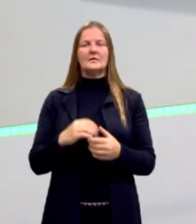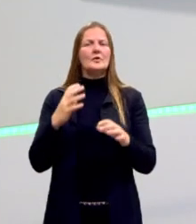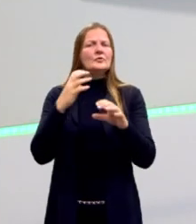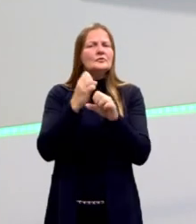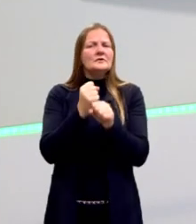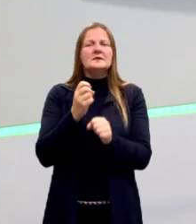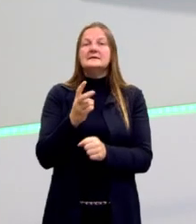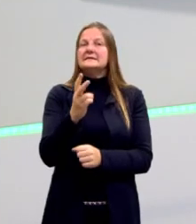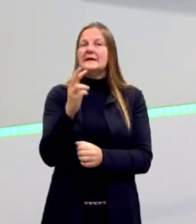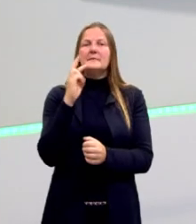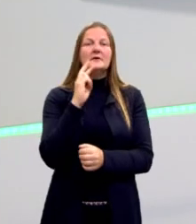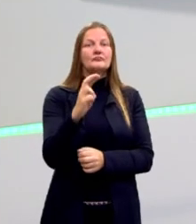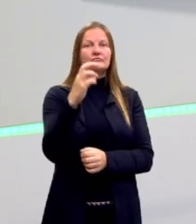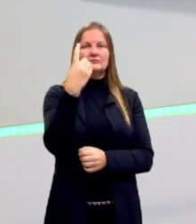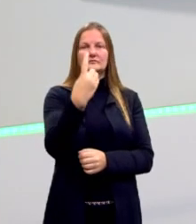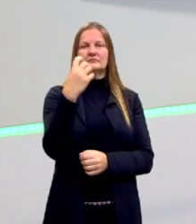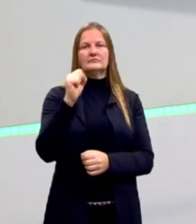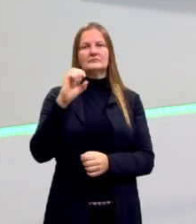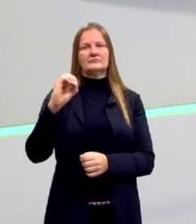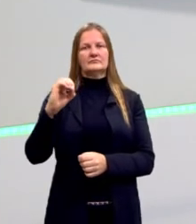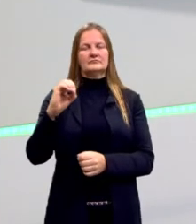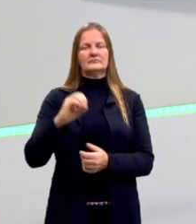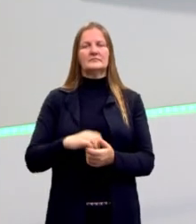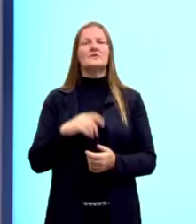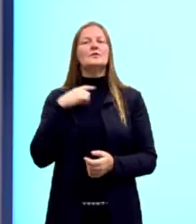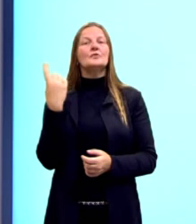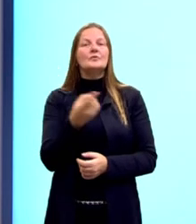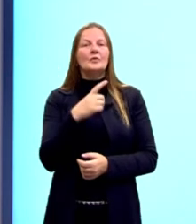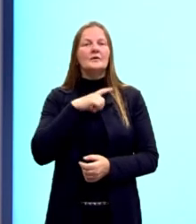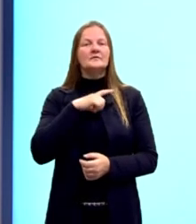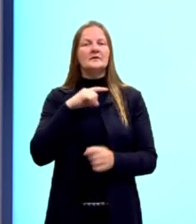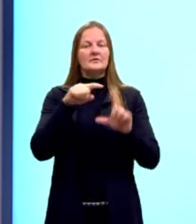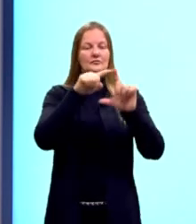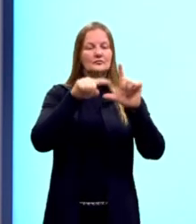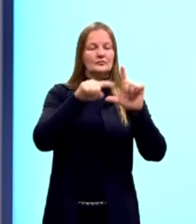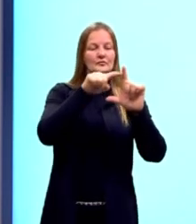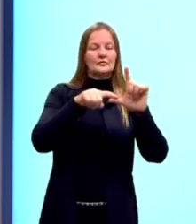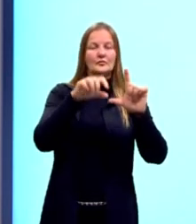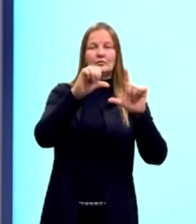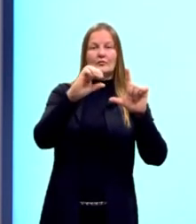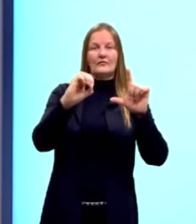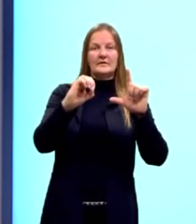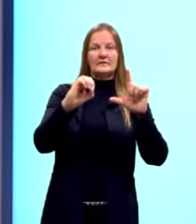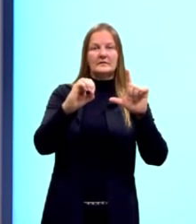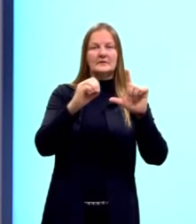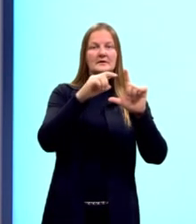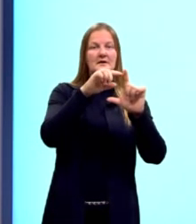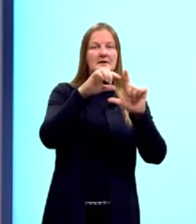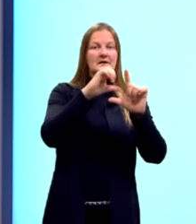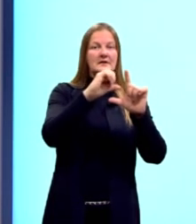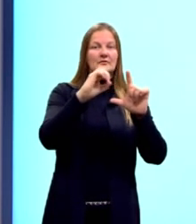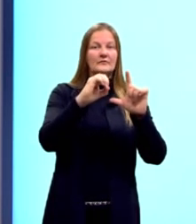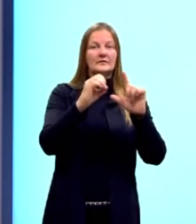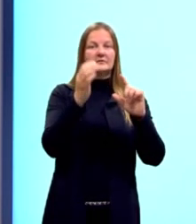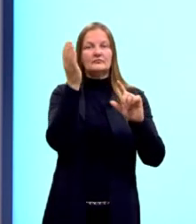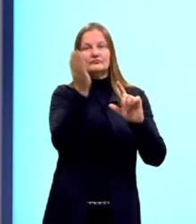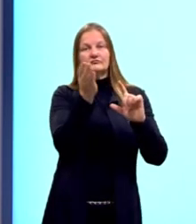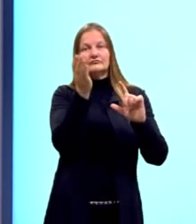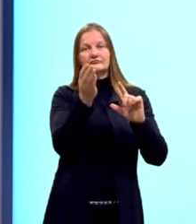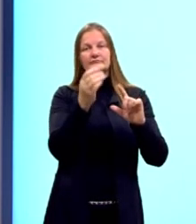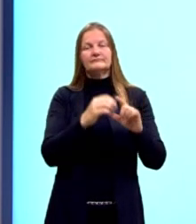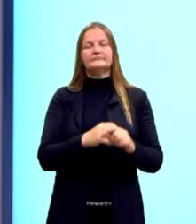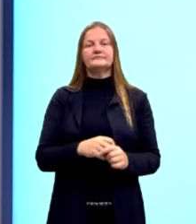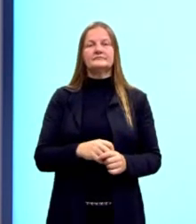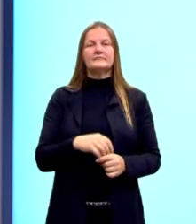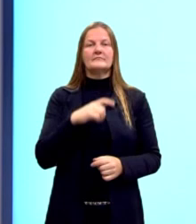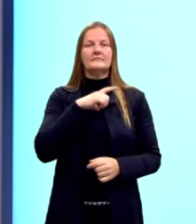sempre resulta em 180 e nós já temos um ângulo de 90 graus, então significa que os outros dois ângulos